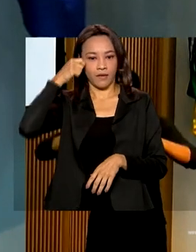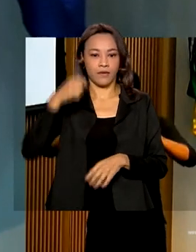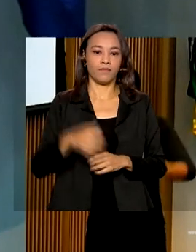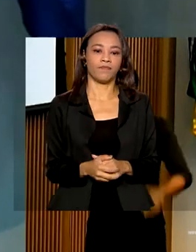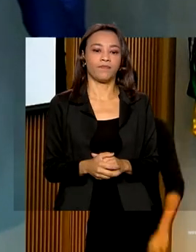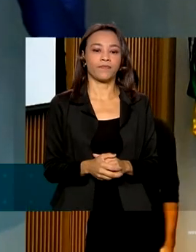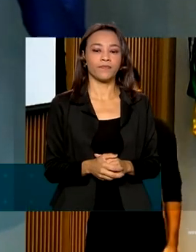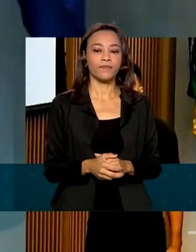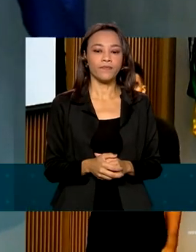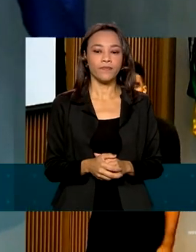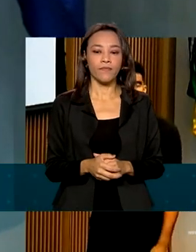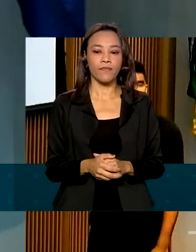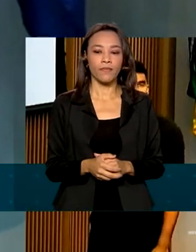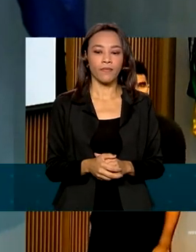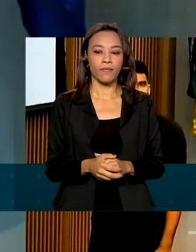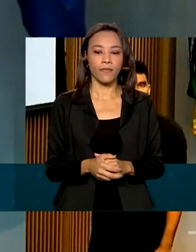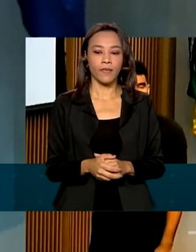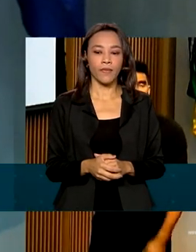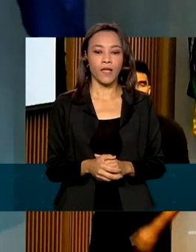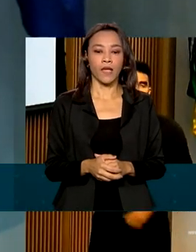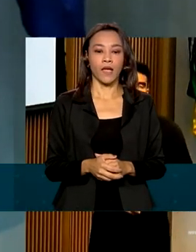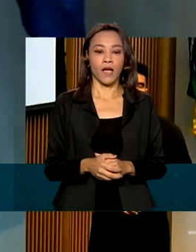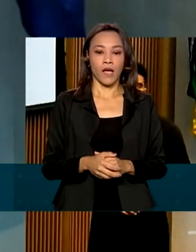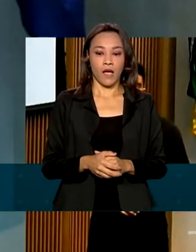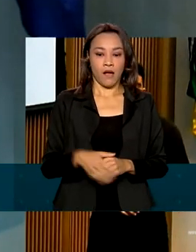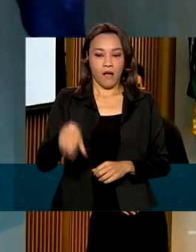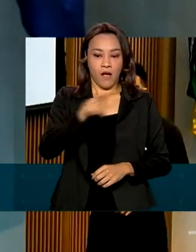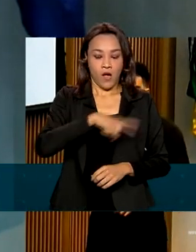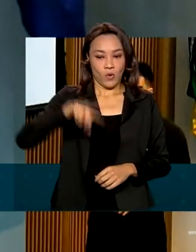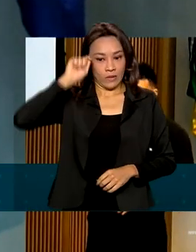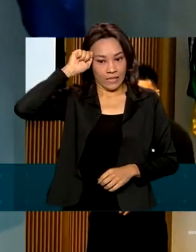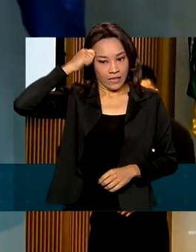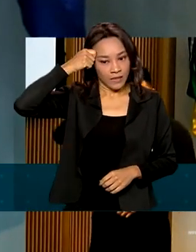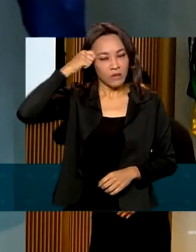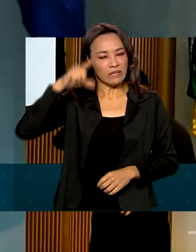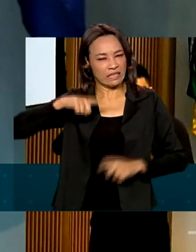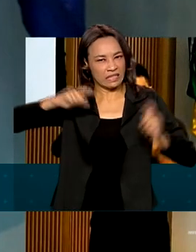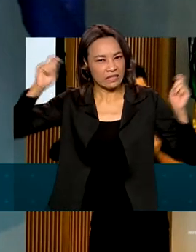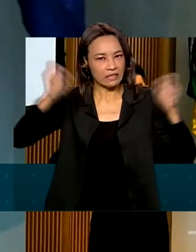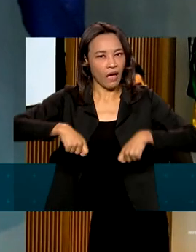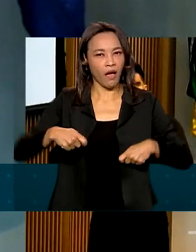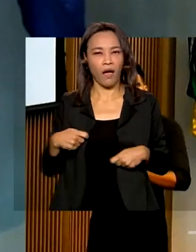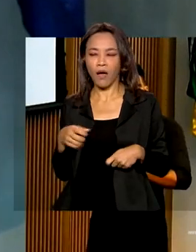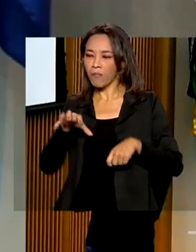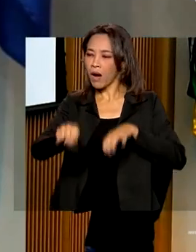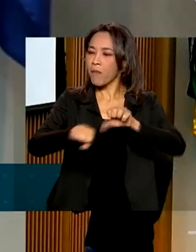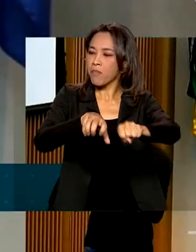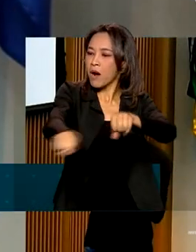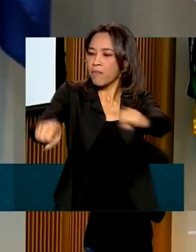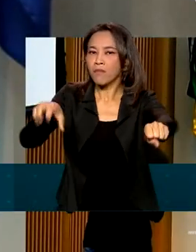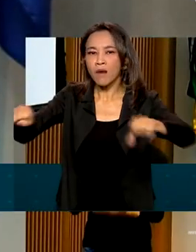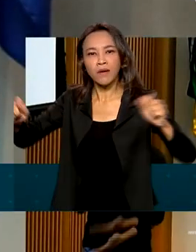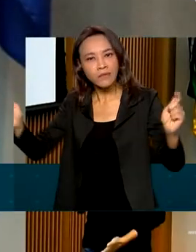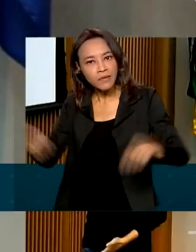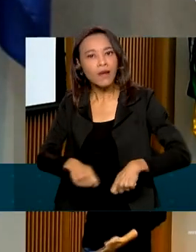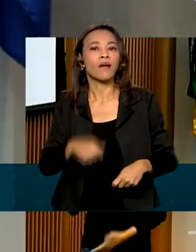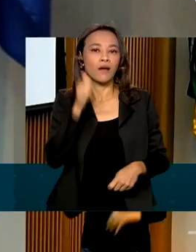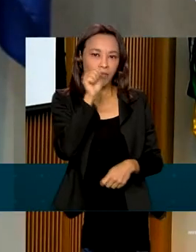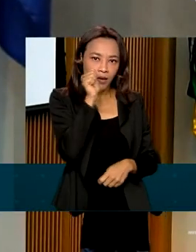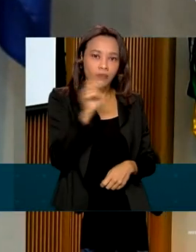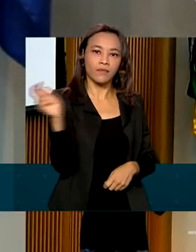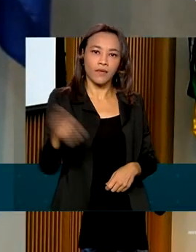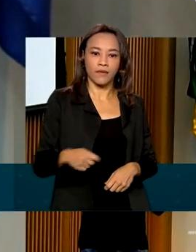mulher, os negros têm capacidade de ocupar qualquer espaço e a mulher negra também. No evento, algumas